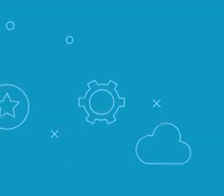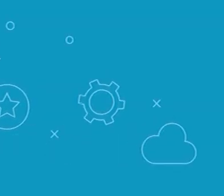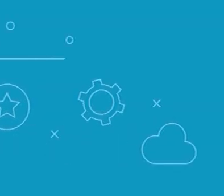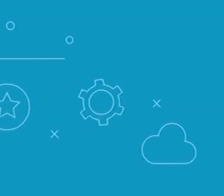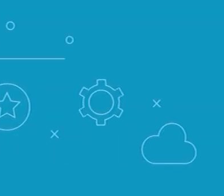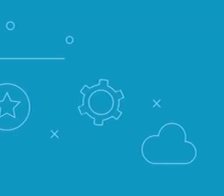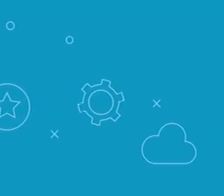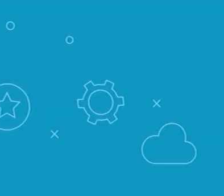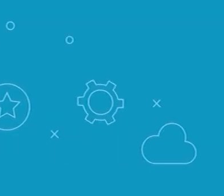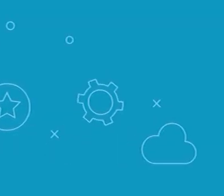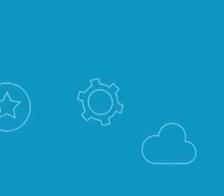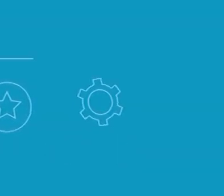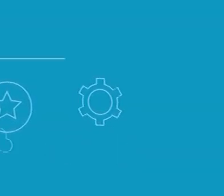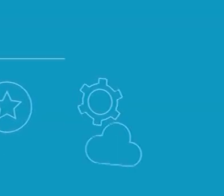Tchau!